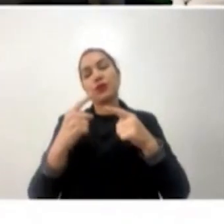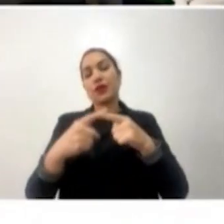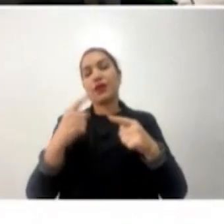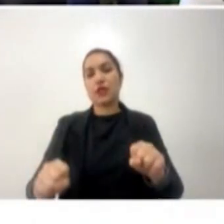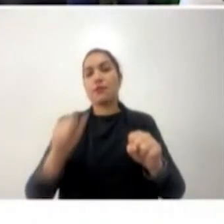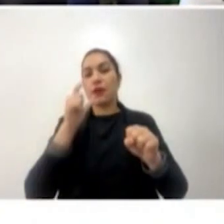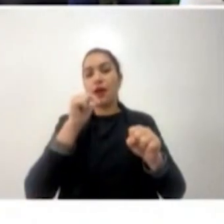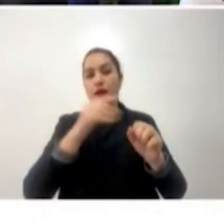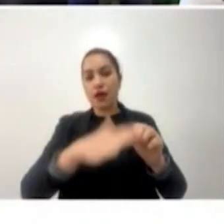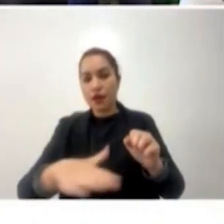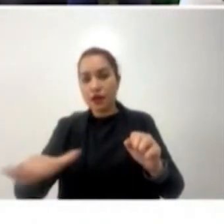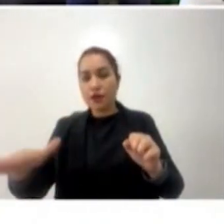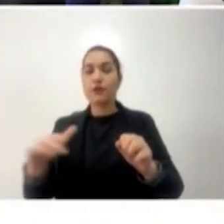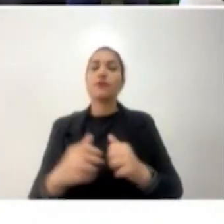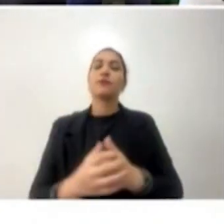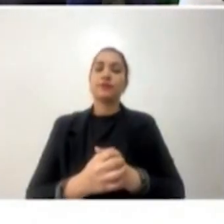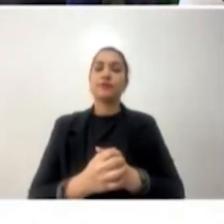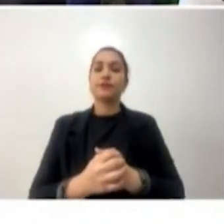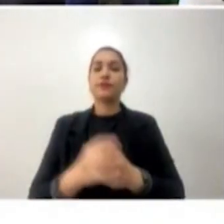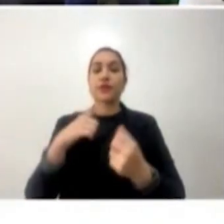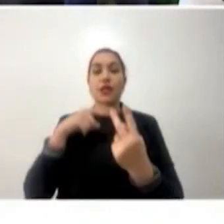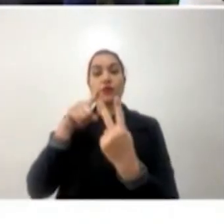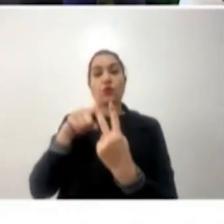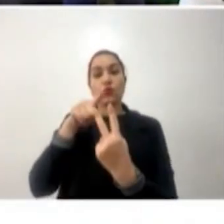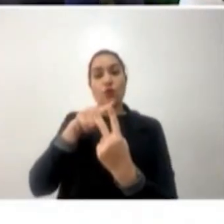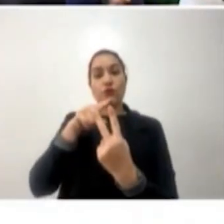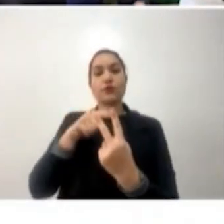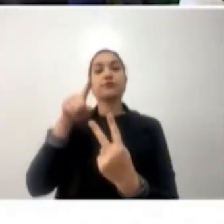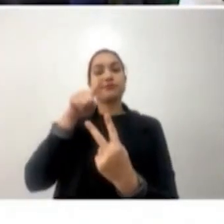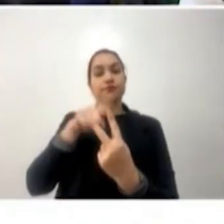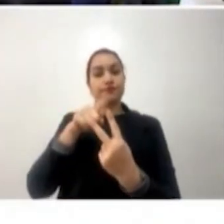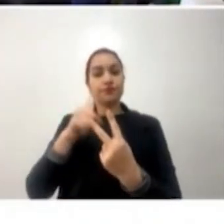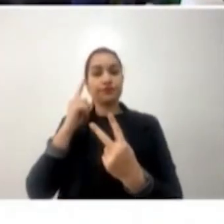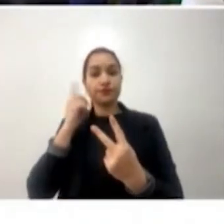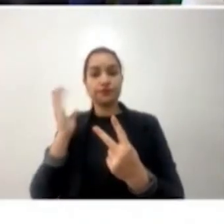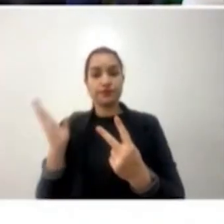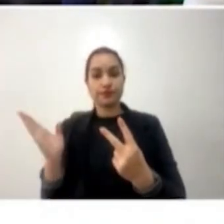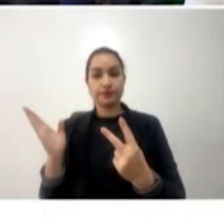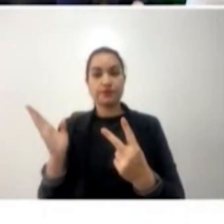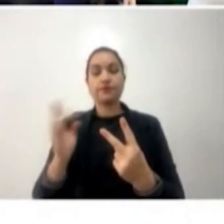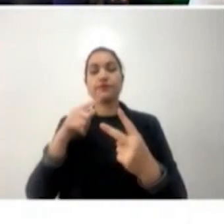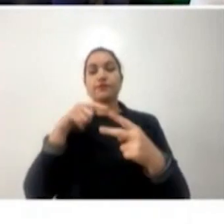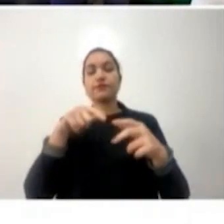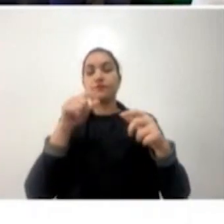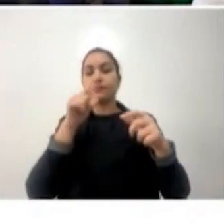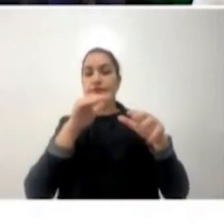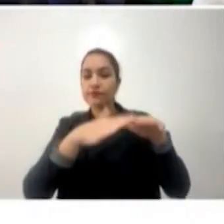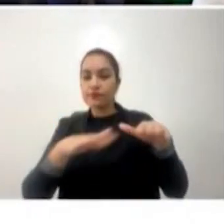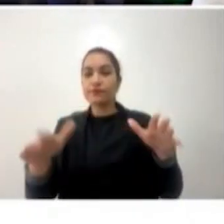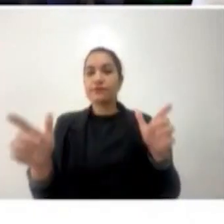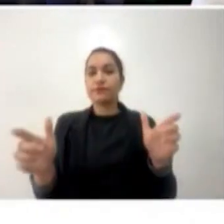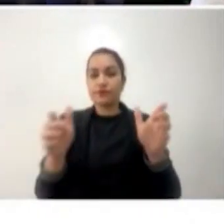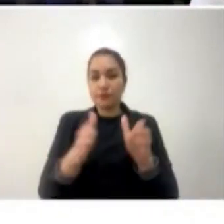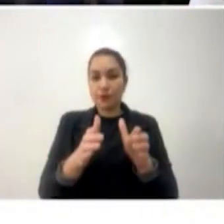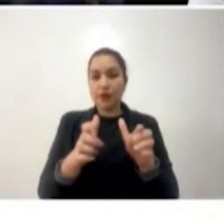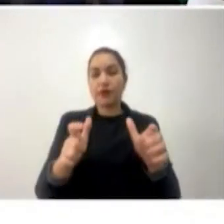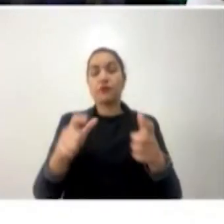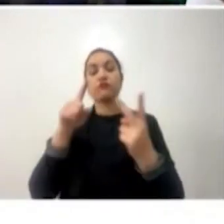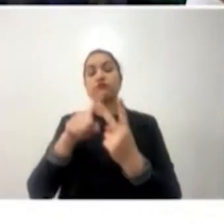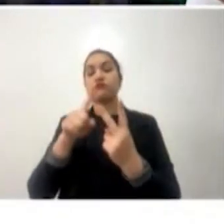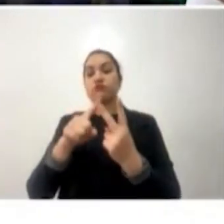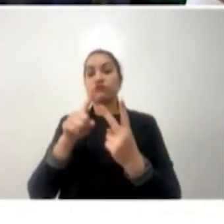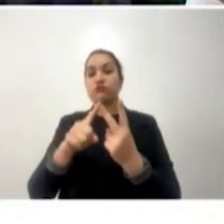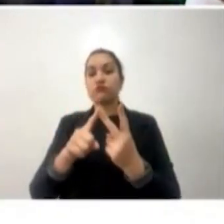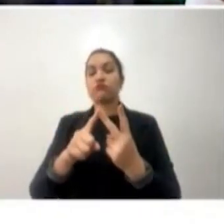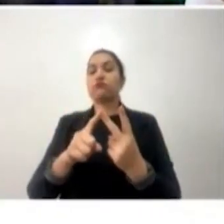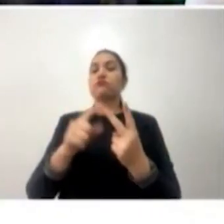assoreado. E vamos trabalhar em dois eixos, um primeiro eixo de recursos hídricos de pequeno porte e outro de recursos hídricos de